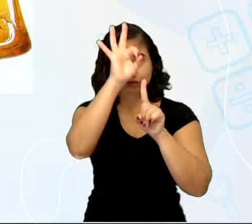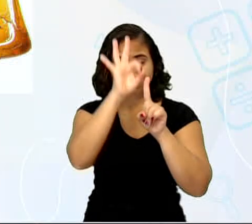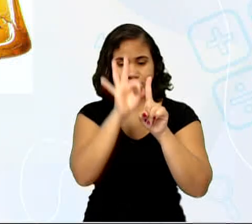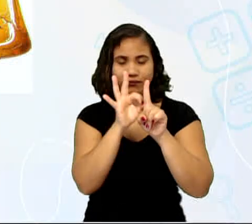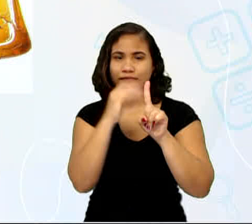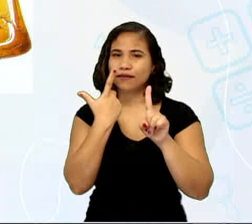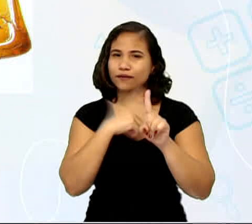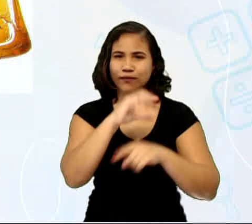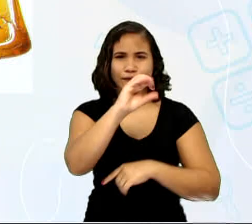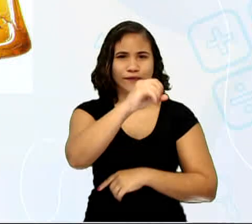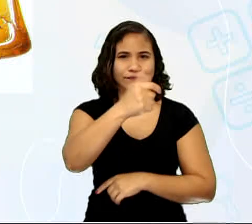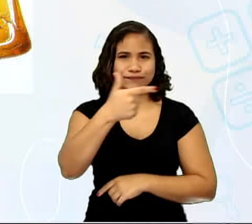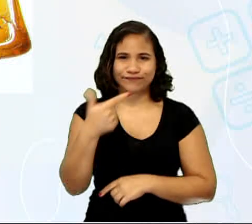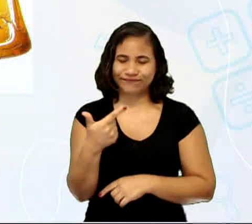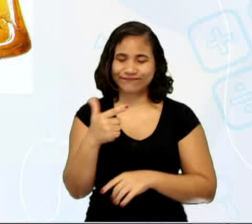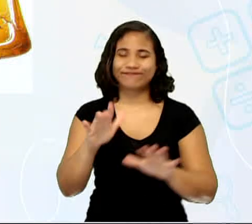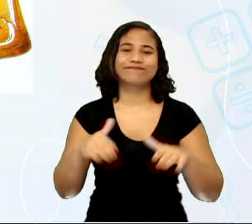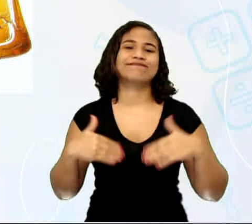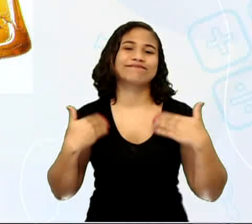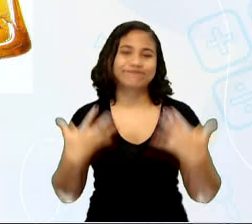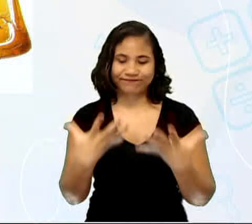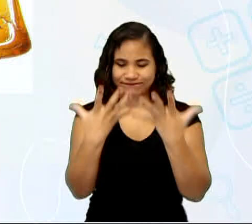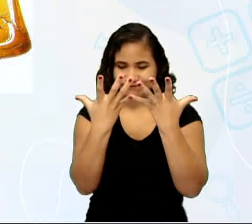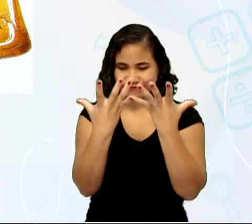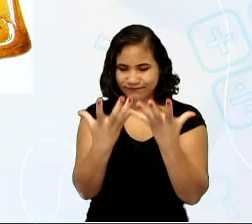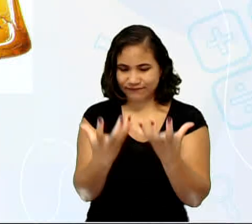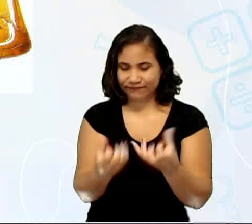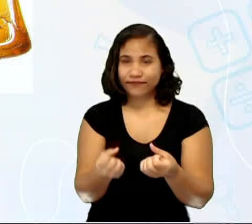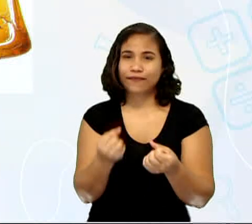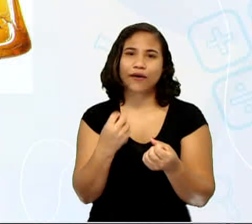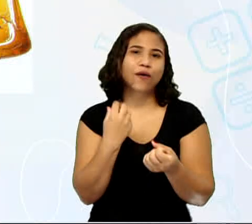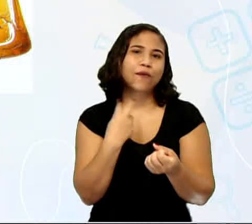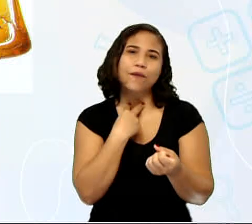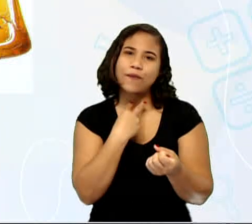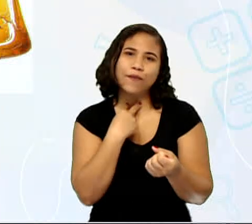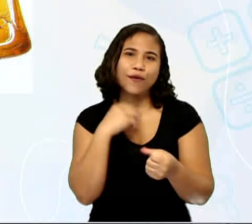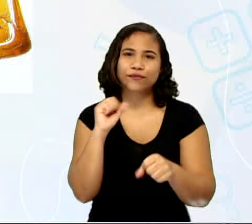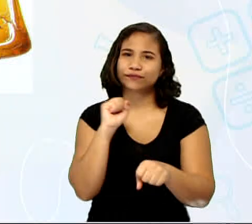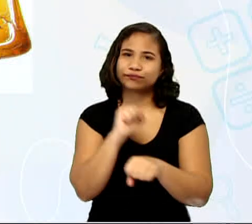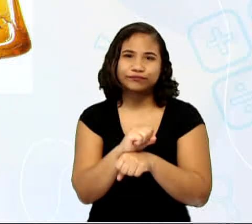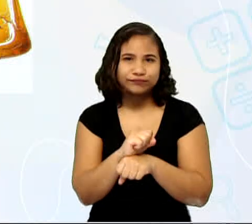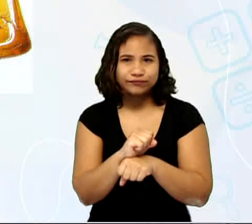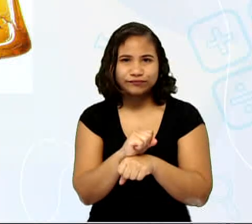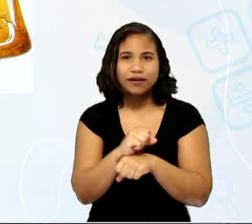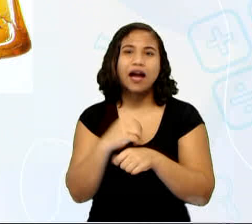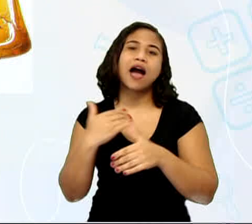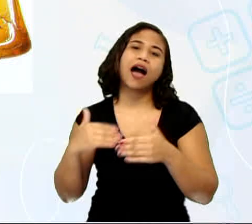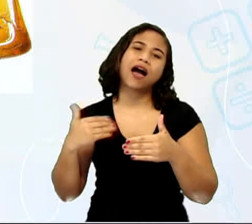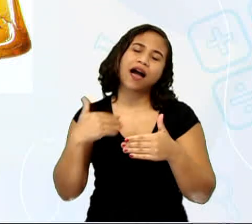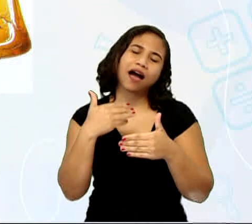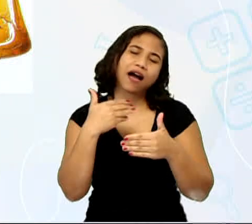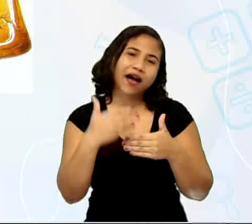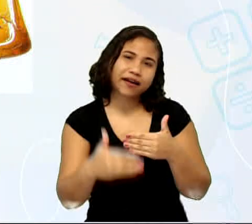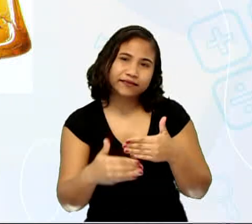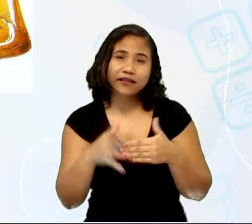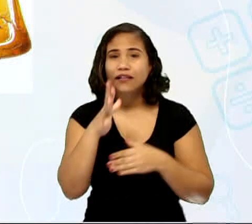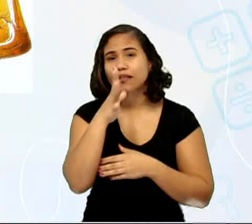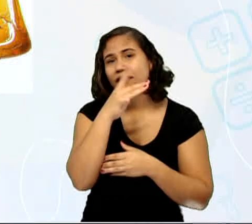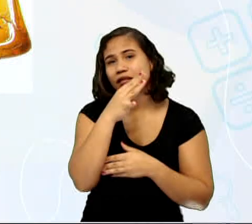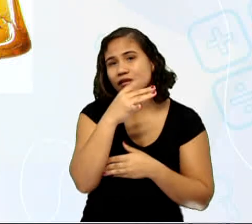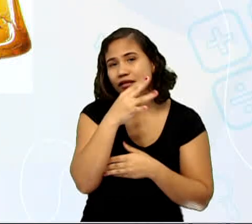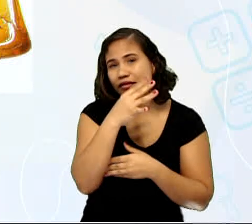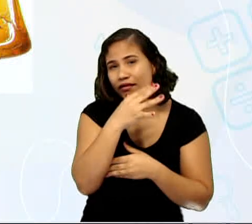oxigênio, então a decomposição pode não existir ou ela agir de forma lenta.